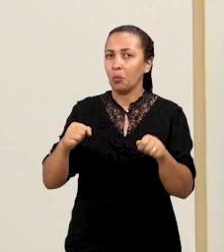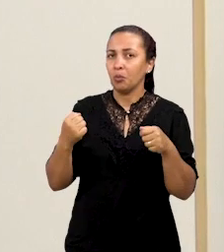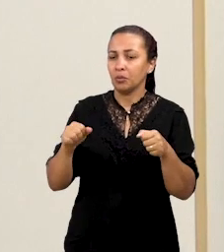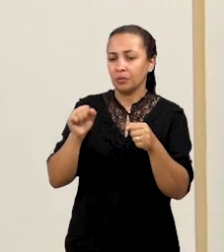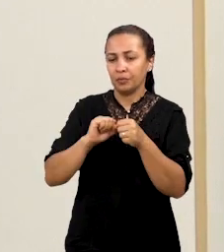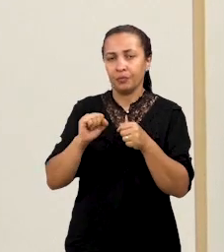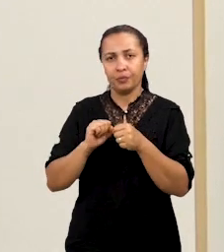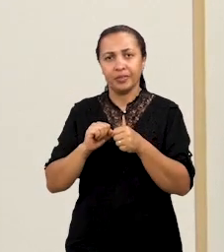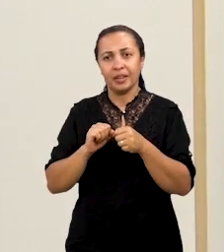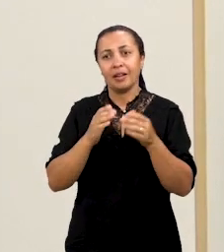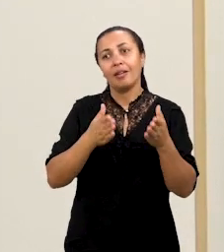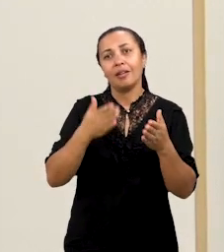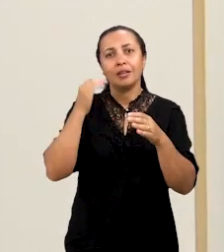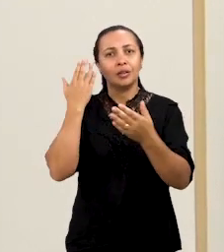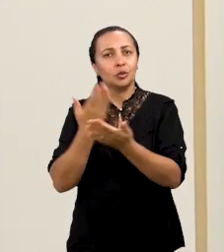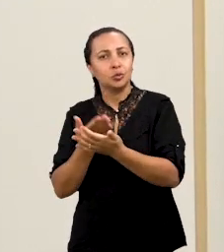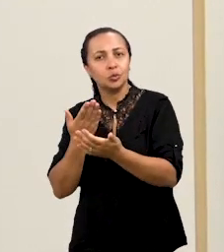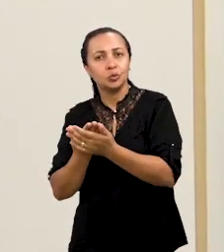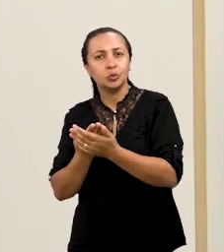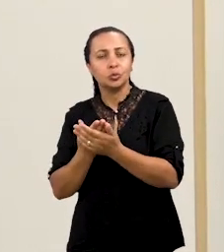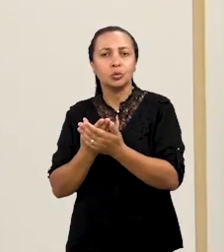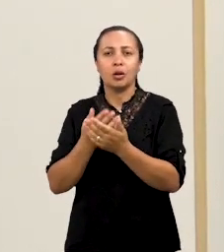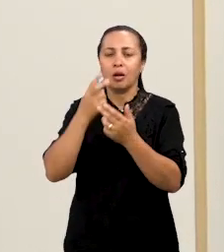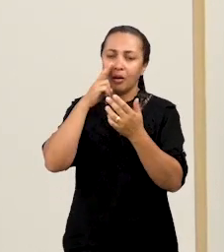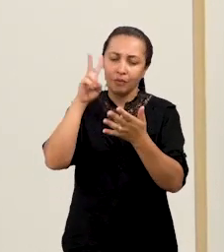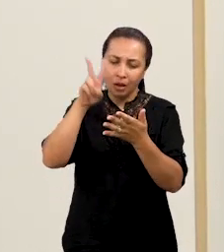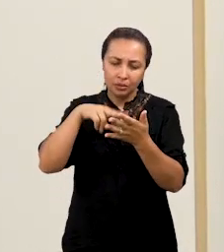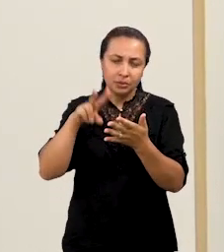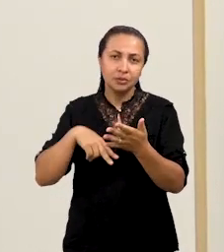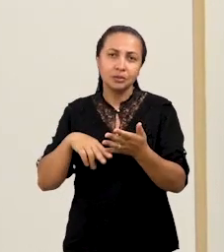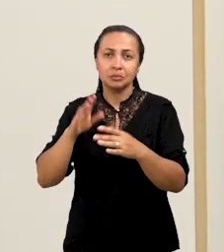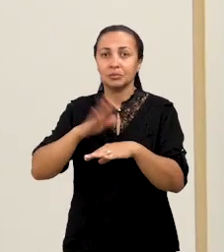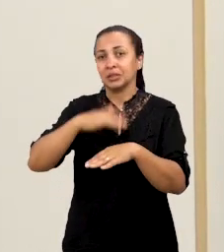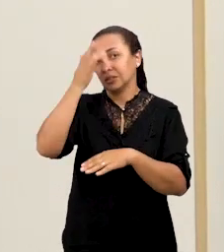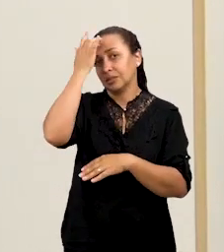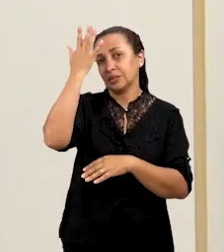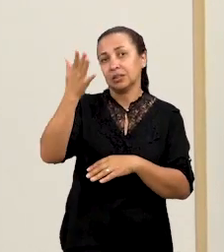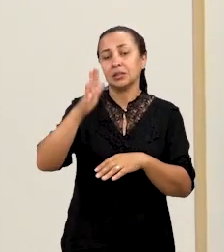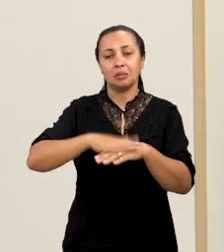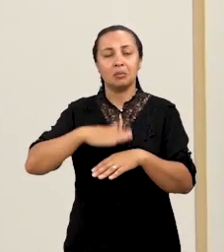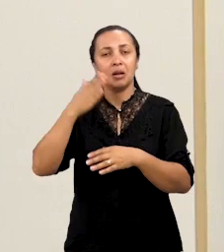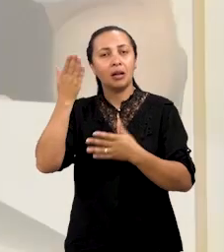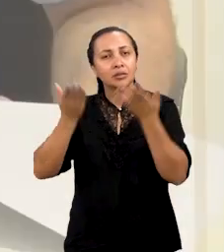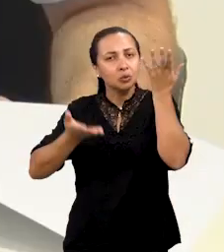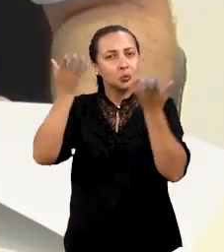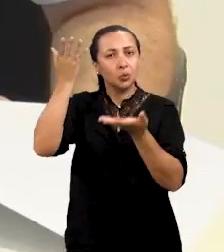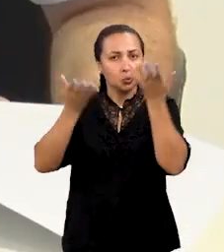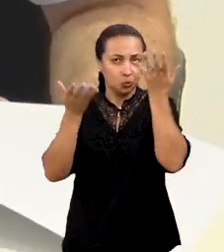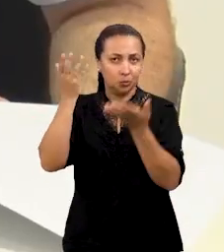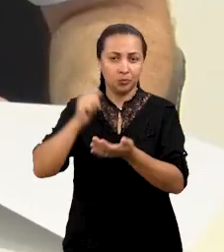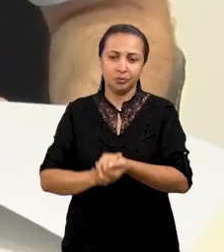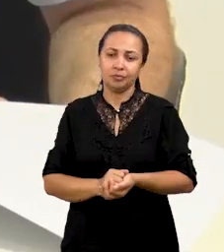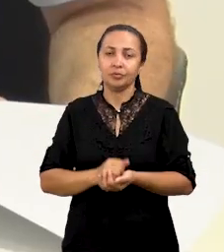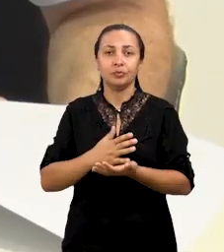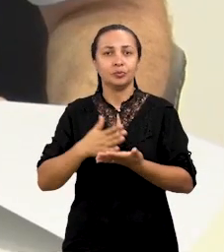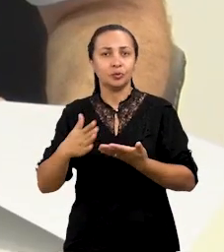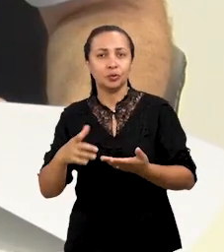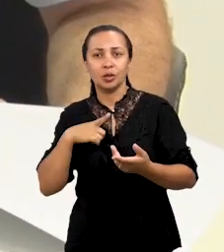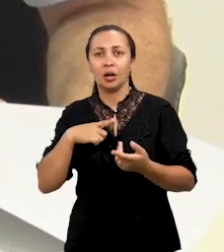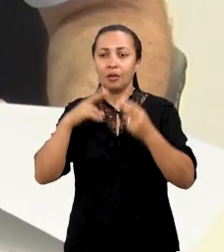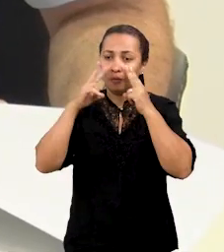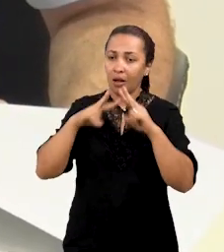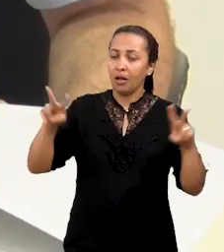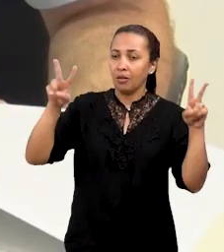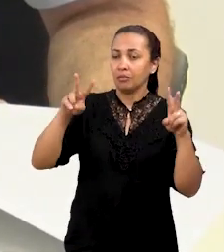fazer esse estudo, essa avaliação, de uma forma mais fácil e mais econômica. Inicialmente, foi feita uma vasta